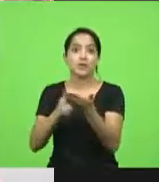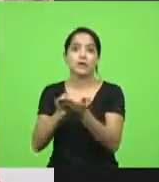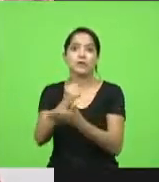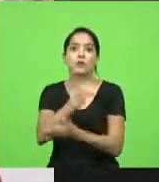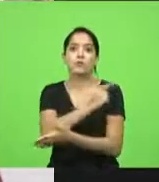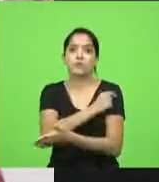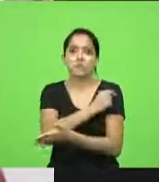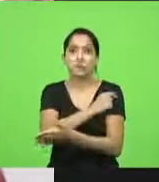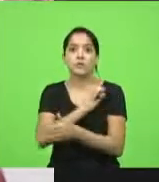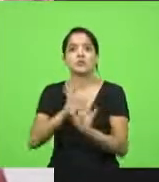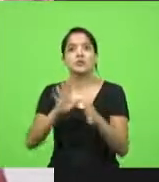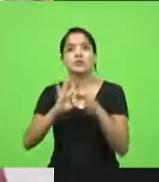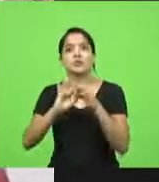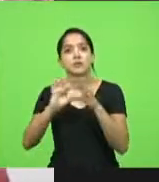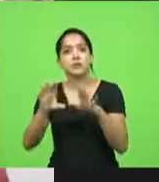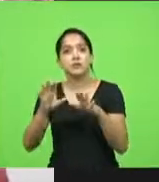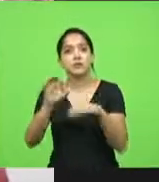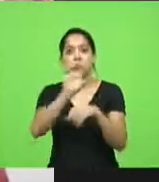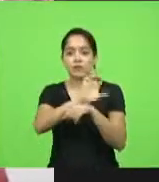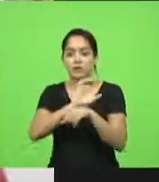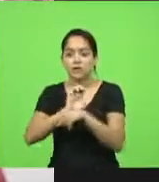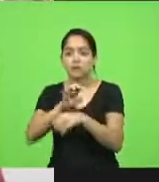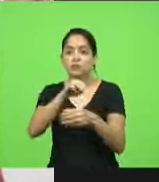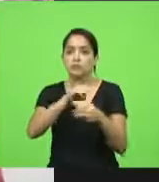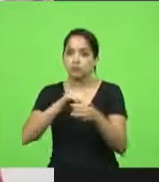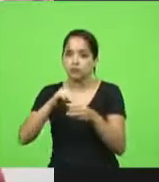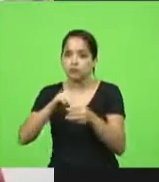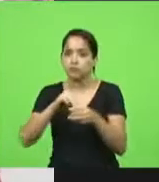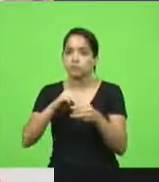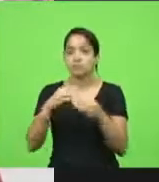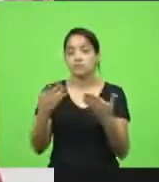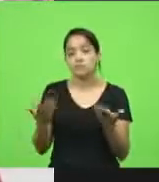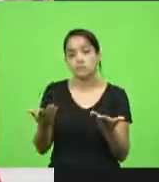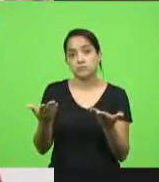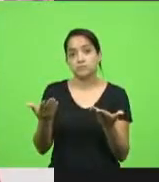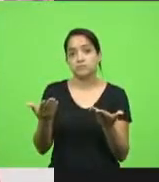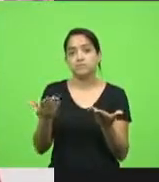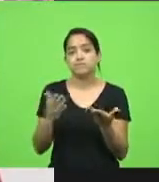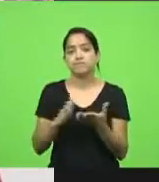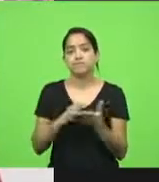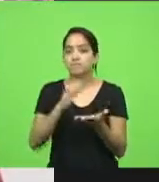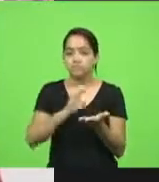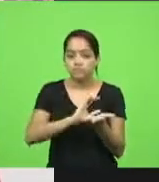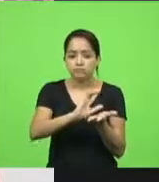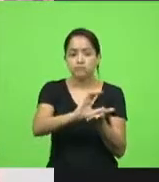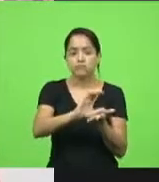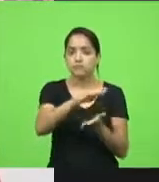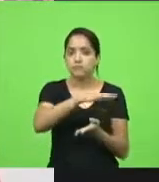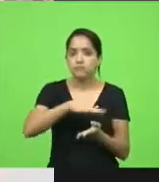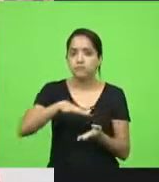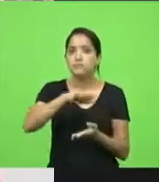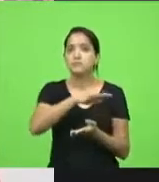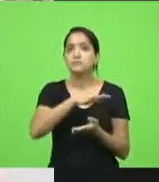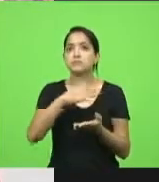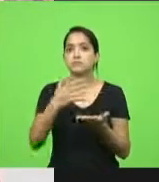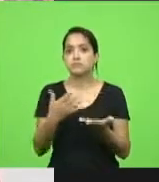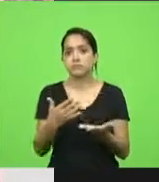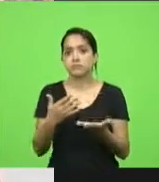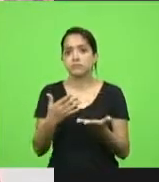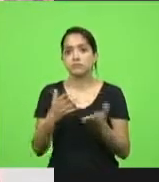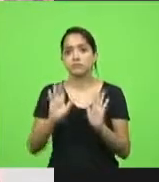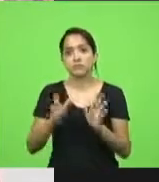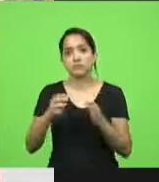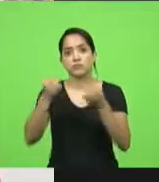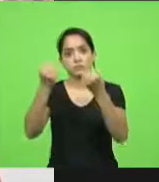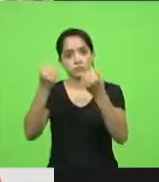liberou para estados, para municípios, a compra de vacina. Então, que se invista, em especial, como eu já disse em outras ocasiões,